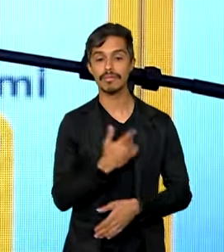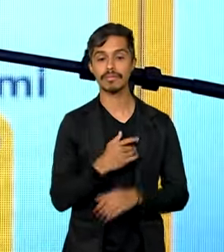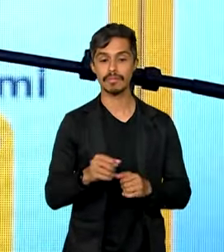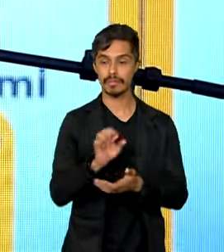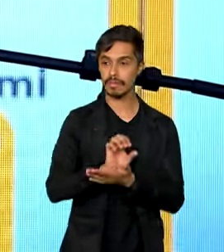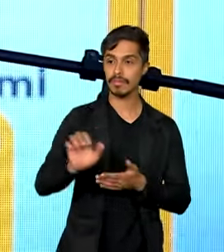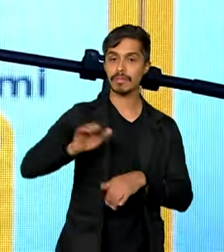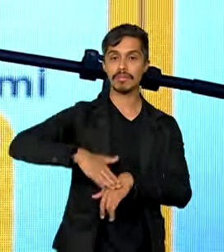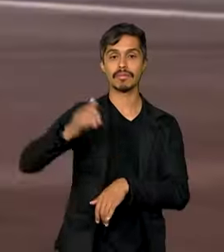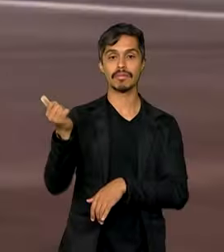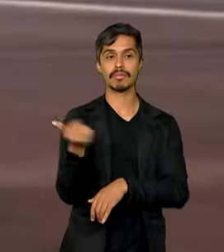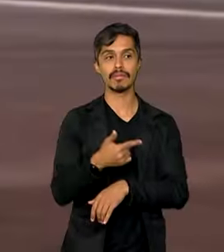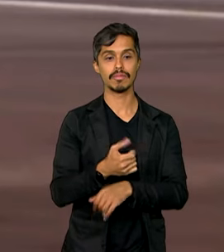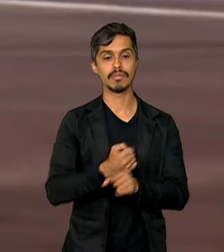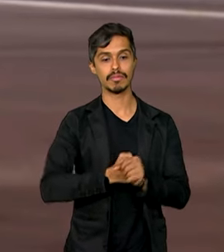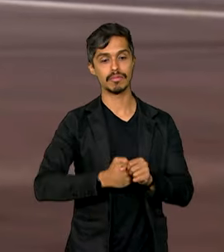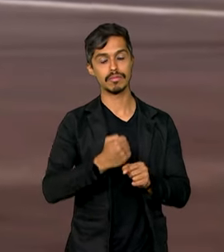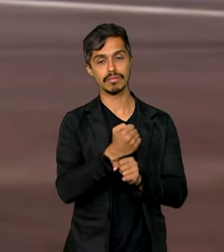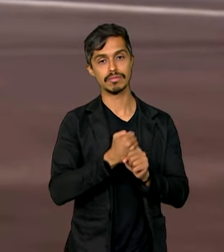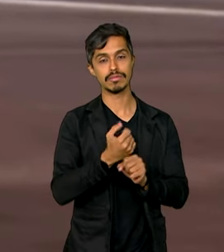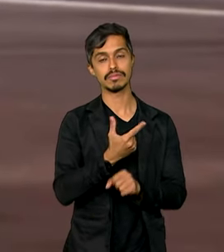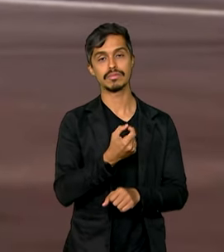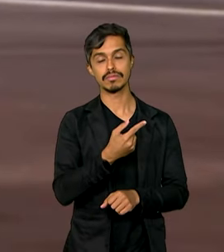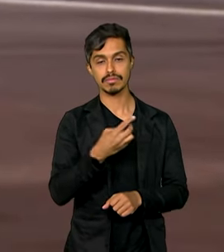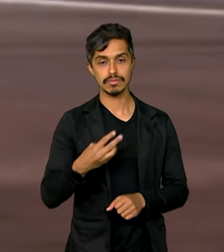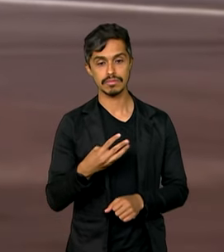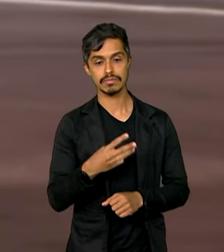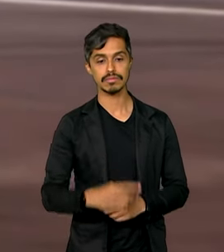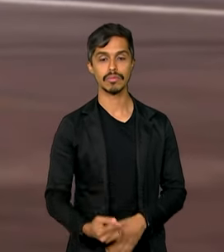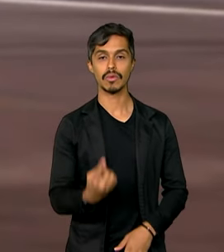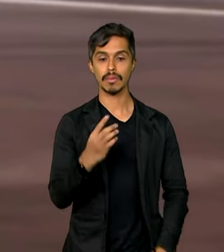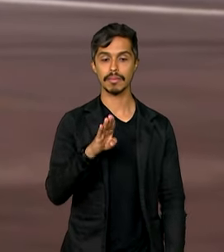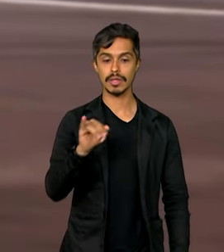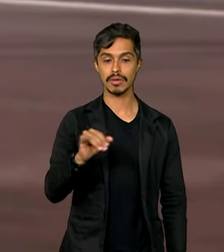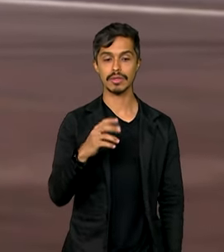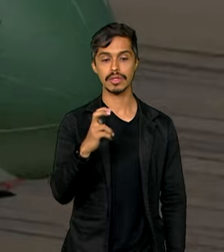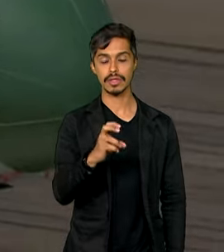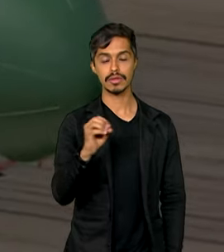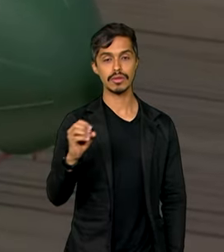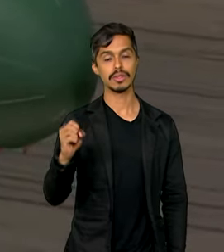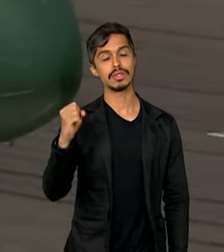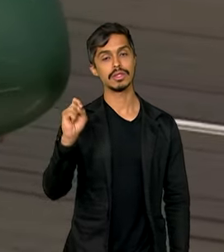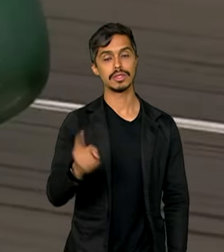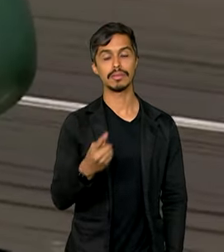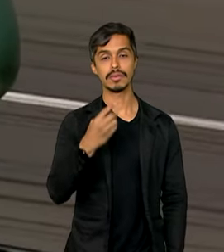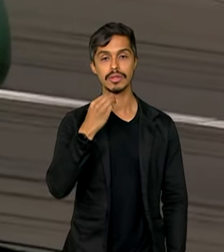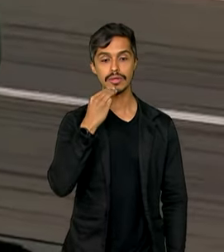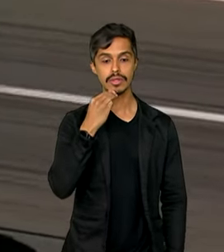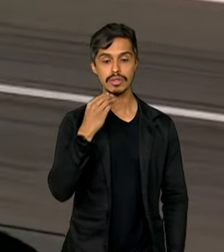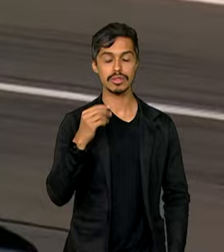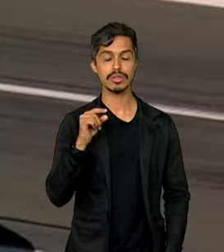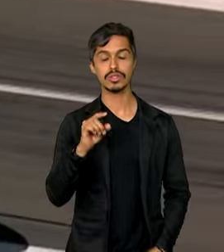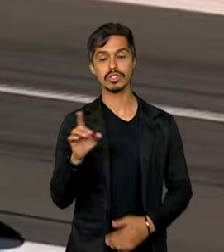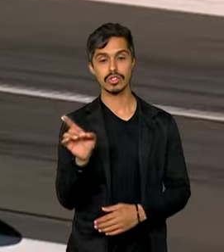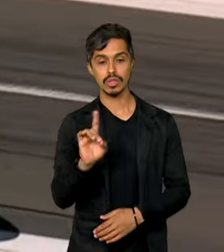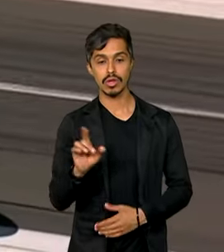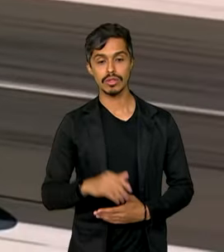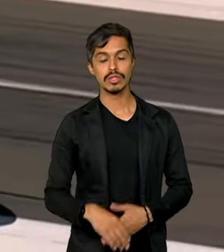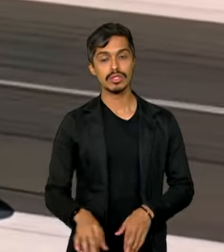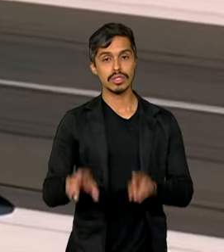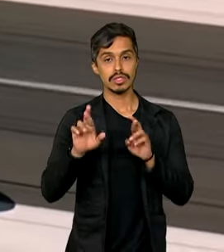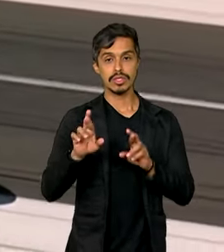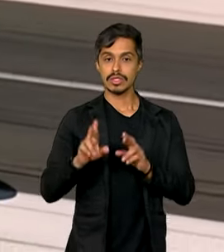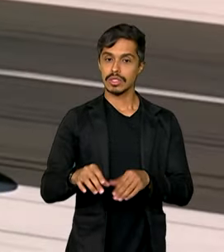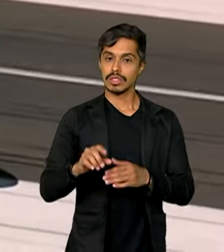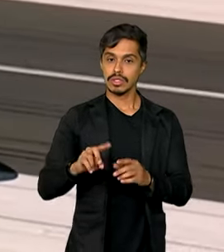de 2023, 1,5 bilhão de dólares. E a expectativa é dobrar o número até o